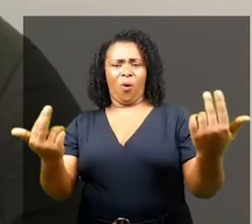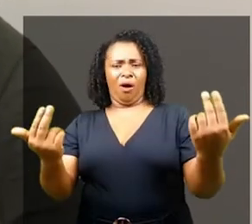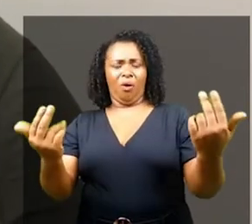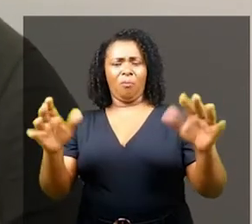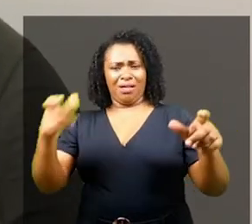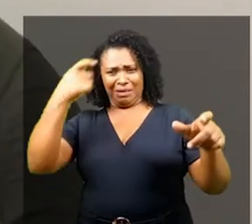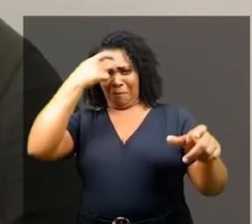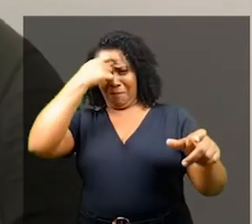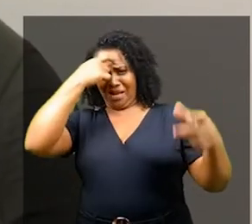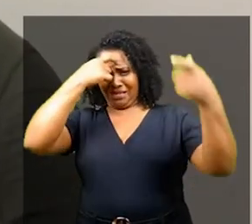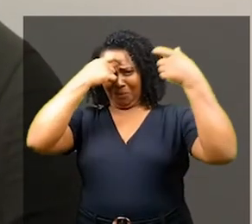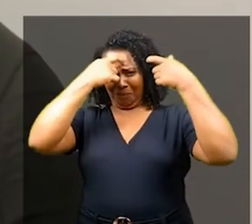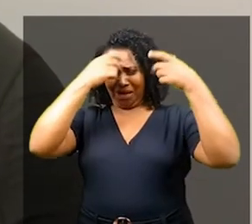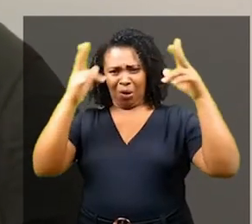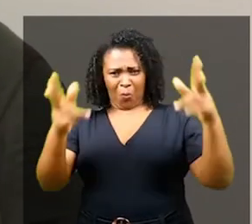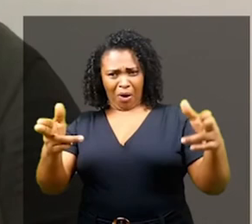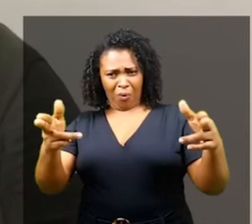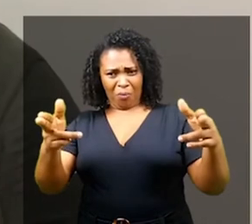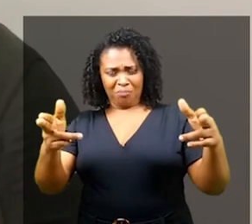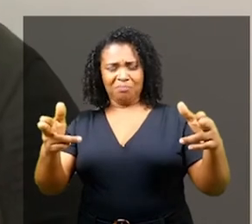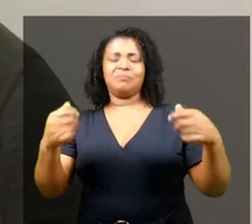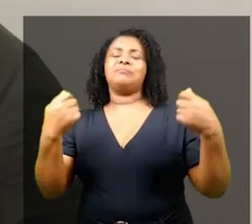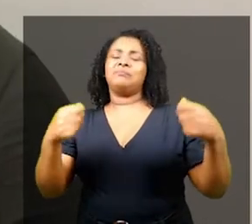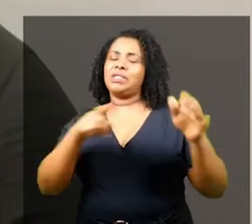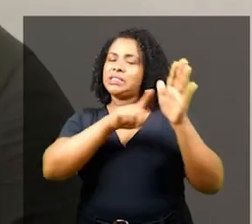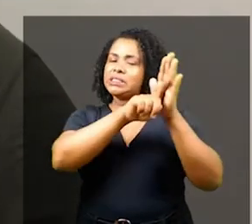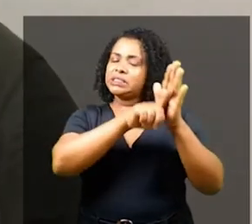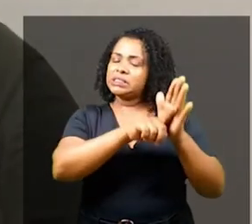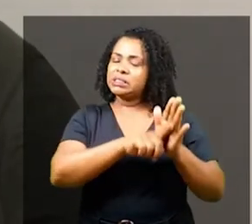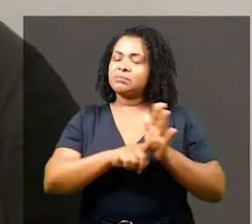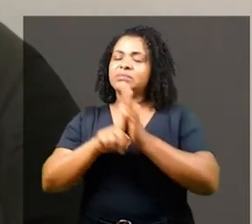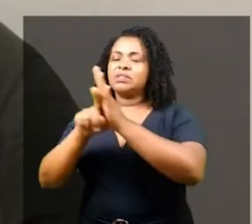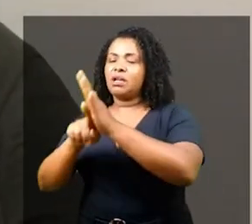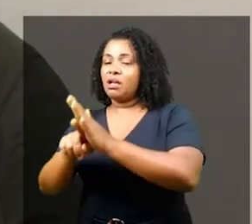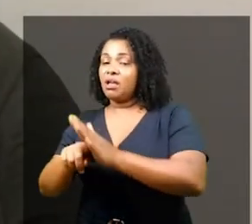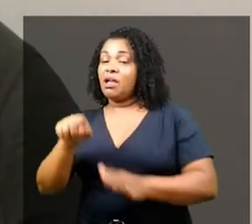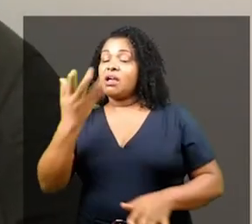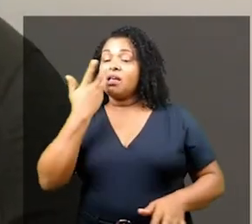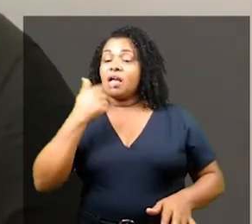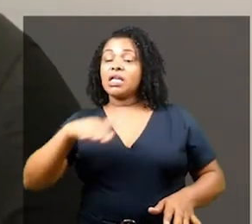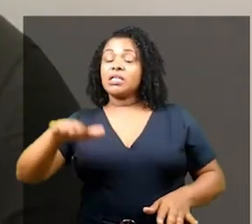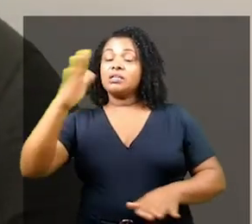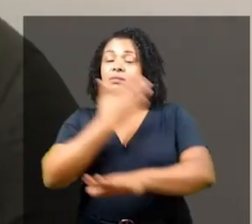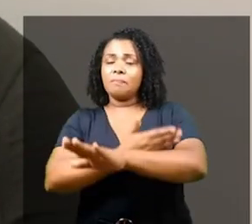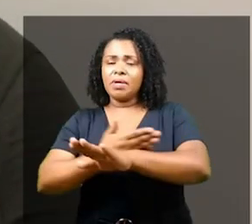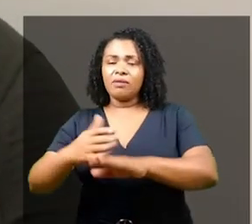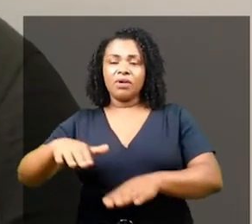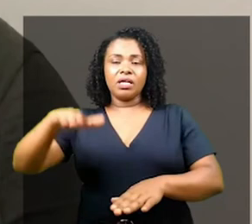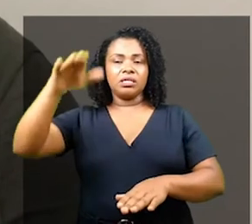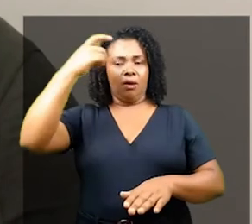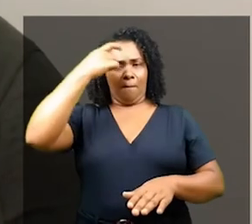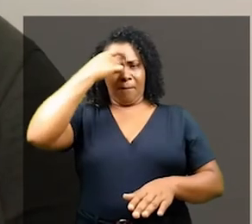observar se os mecanismos sociais que a criança atualiza são como os mecanismos atualizados pelo avô.